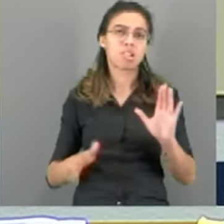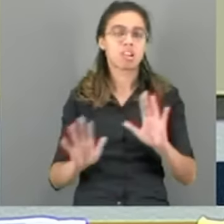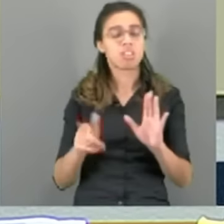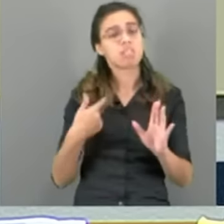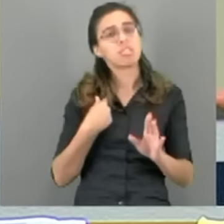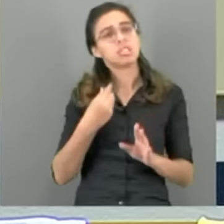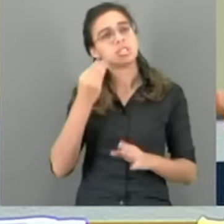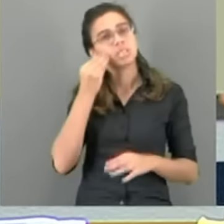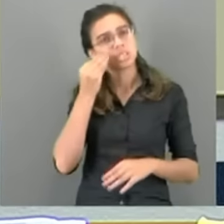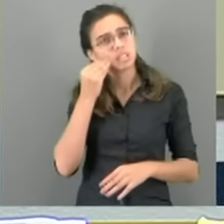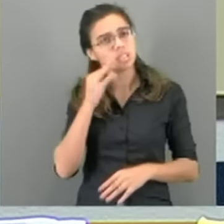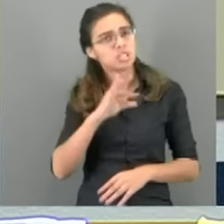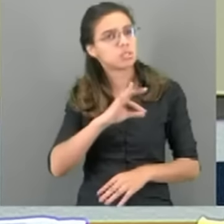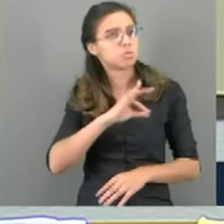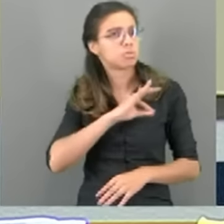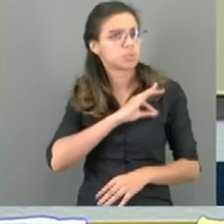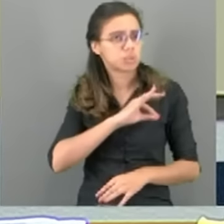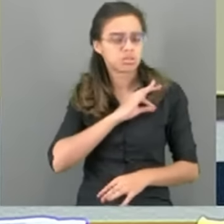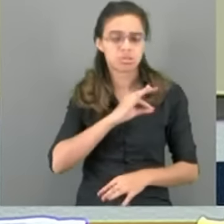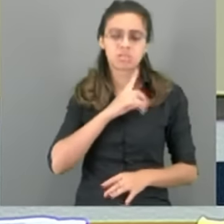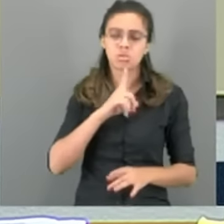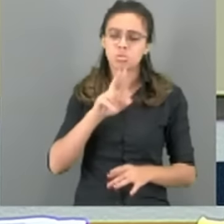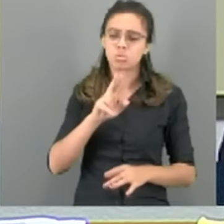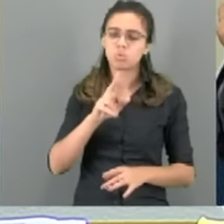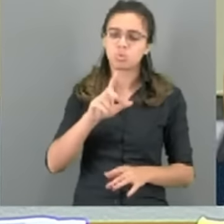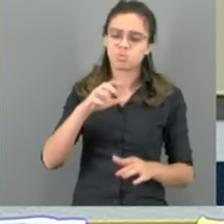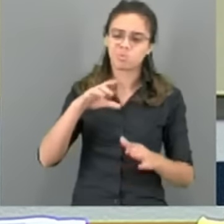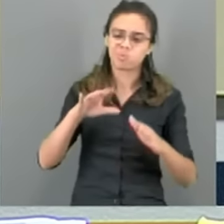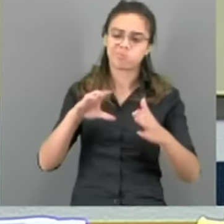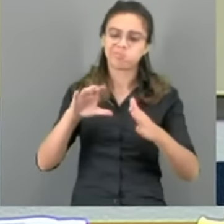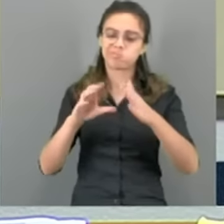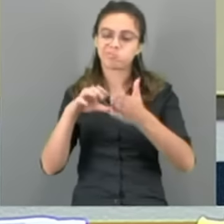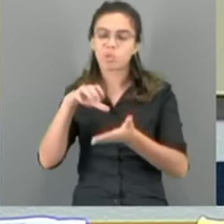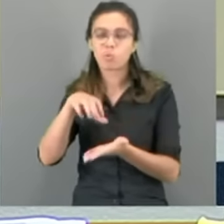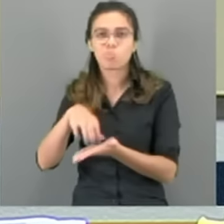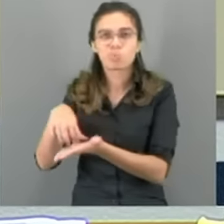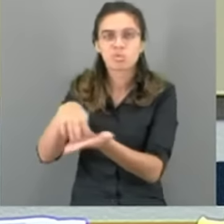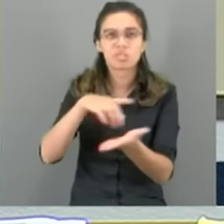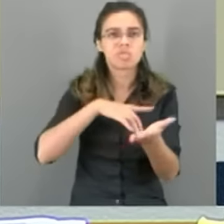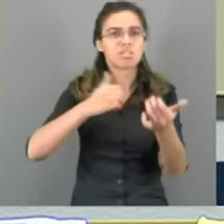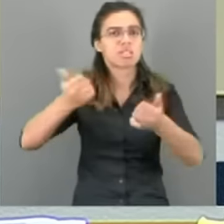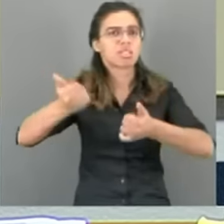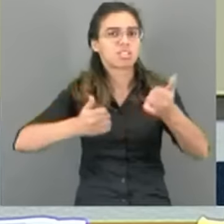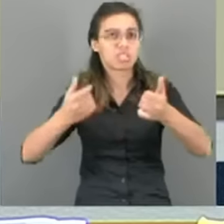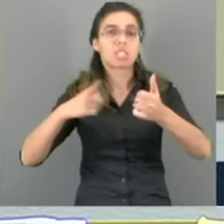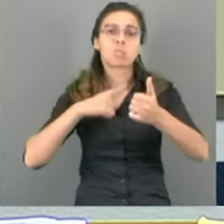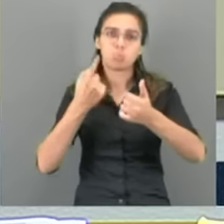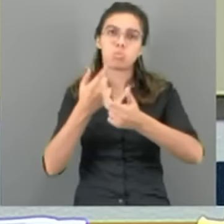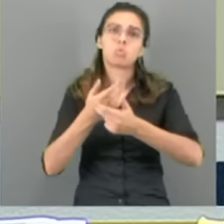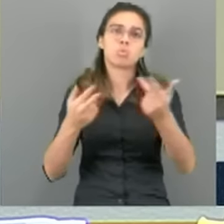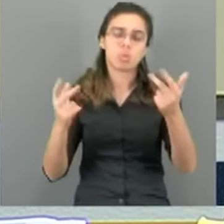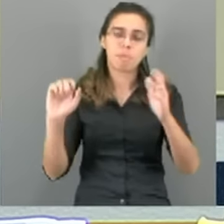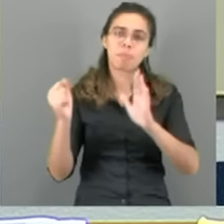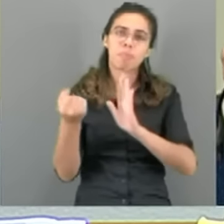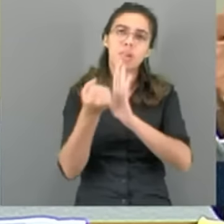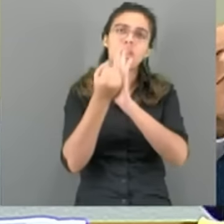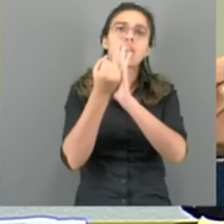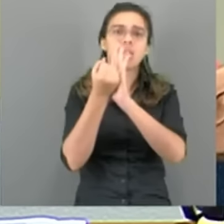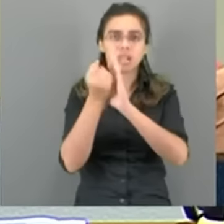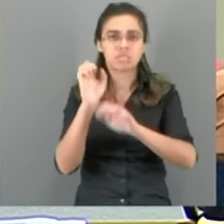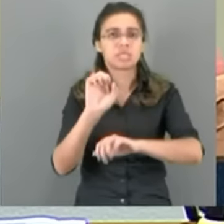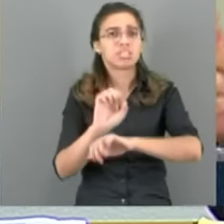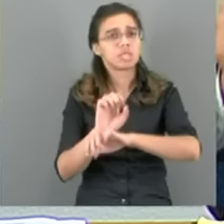órgãos que utilizam veículos, tem que haver alguma coisa que identifique a do Estado. E o